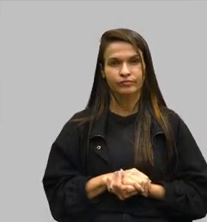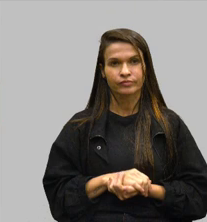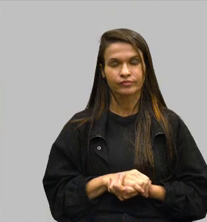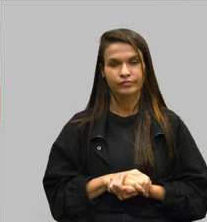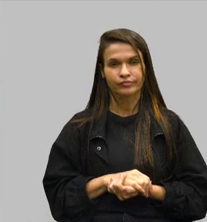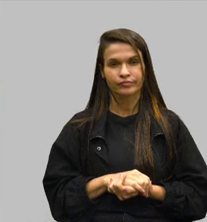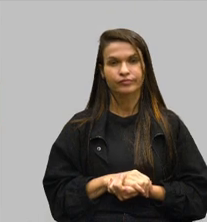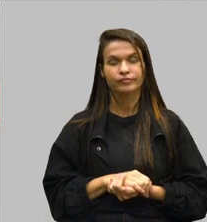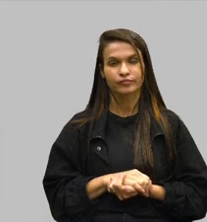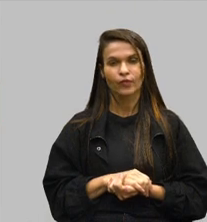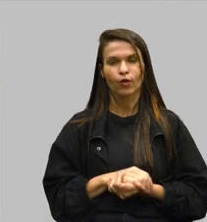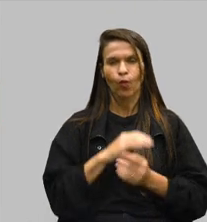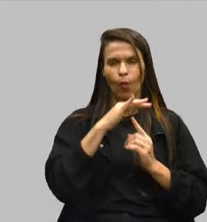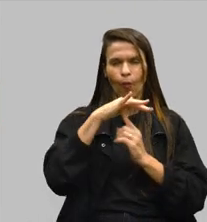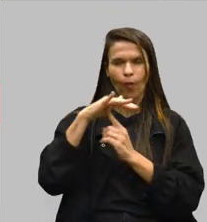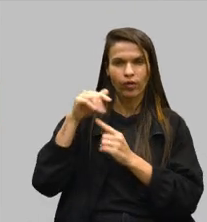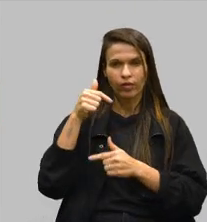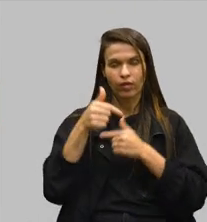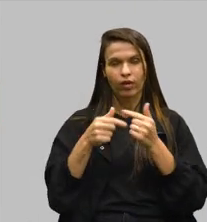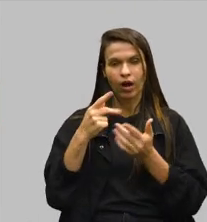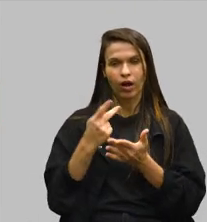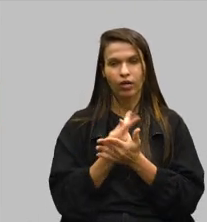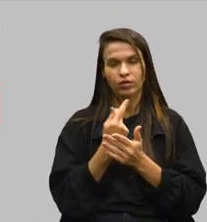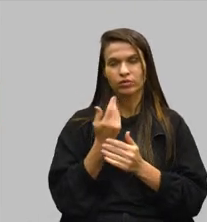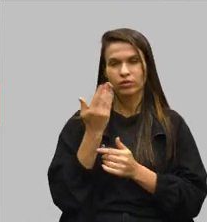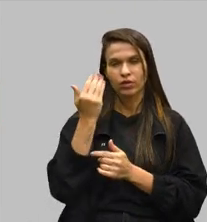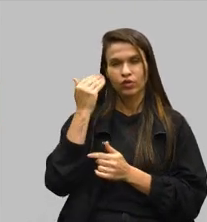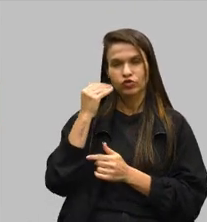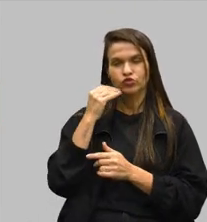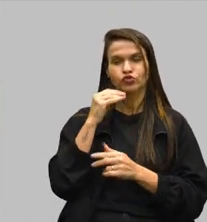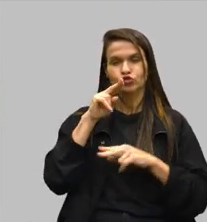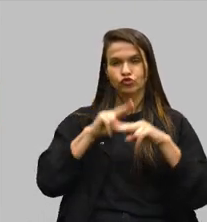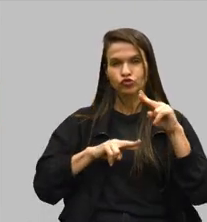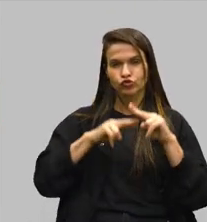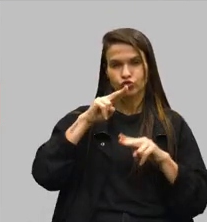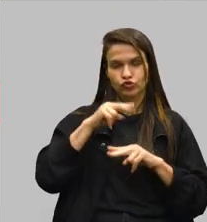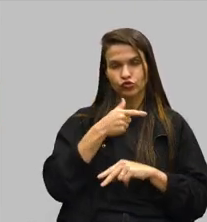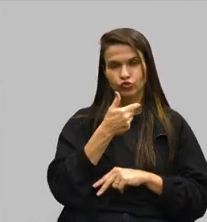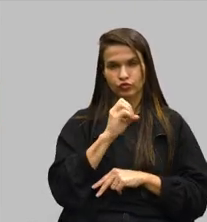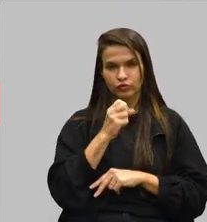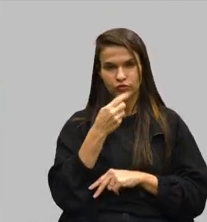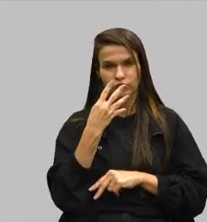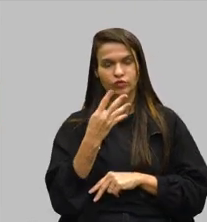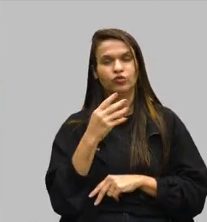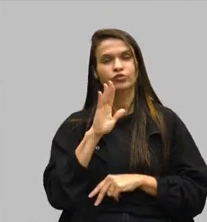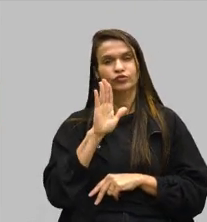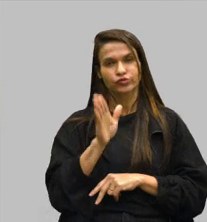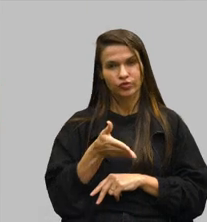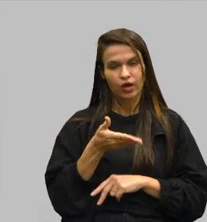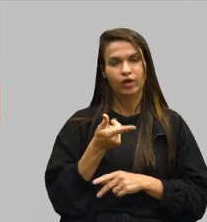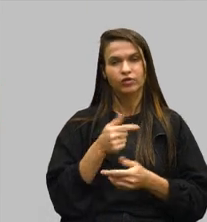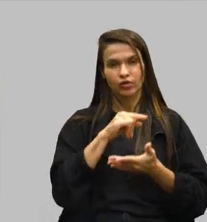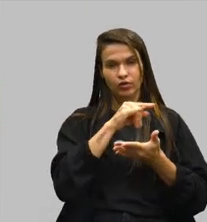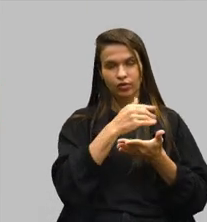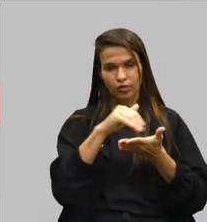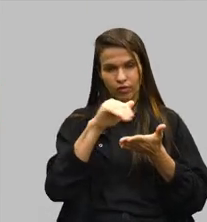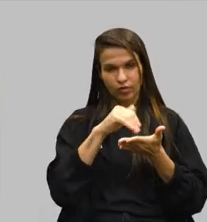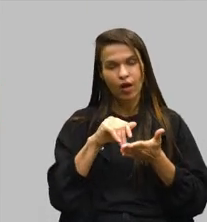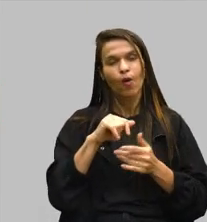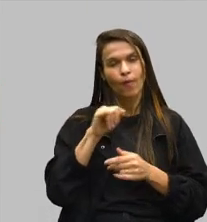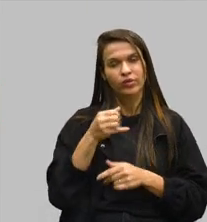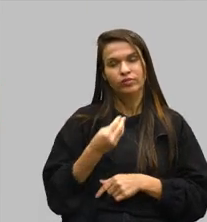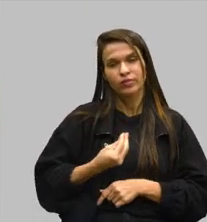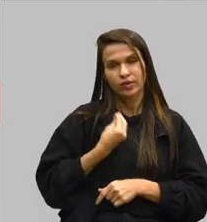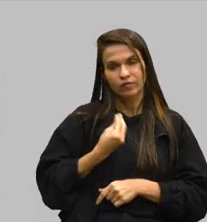O nosso Feirão de Empregos, que aconteceu agora em junho de 2024, onde eu também já estava na pasta, tive a oportunidade de estar presente,